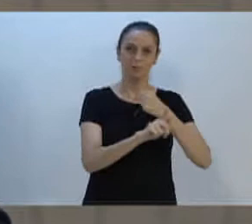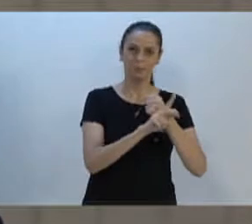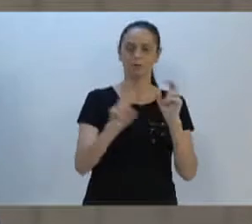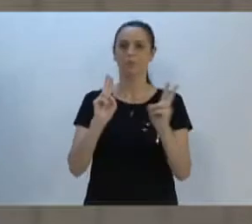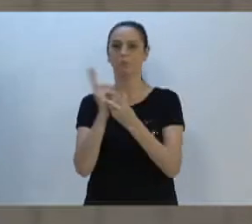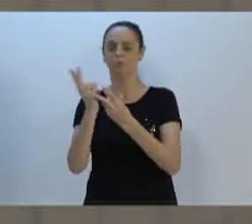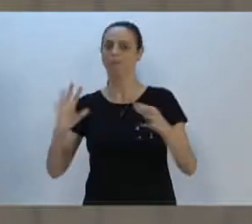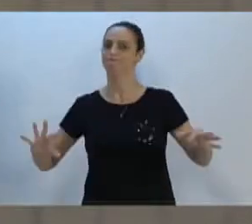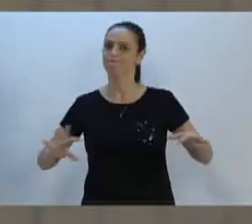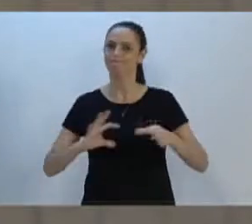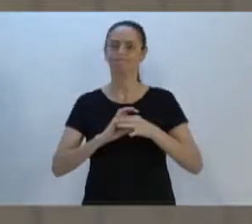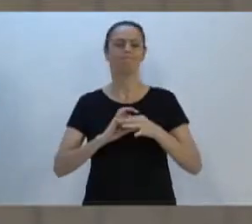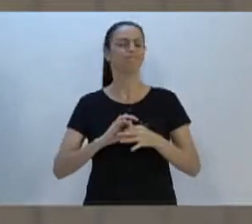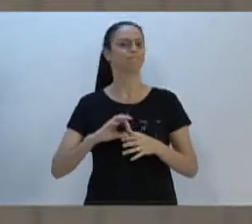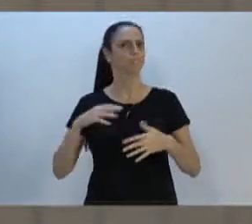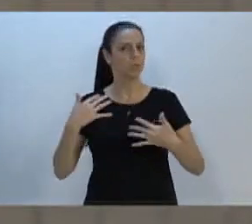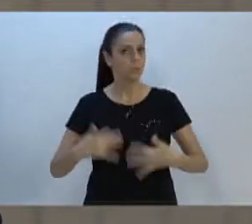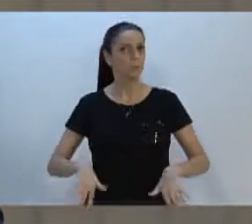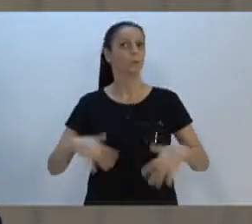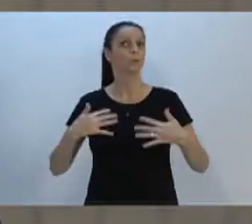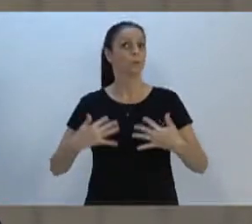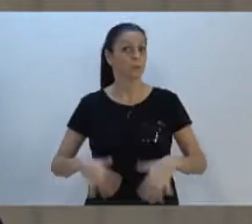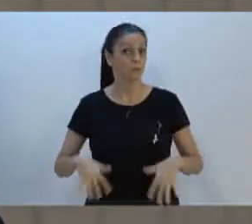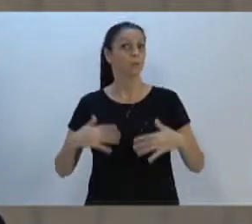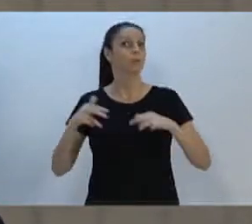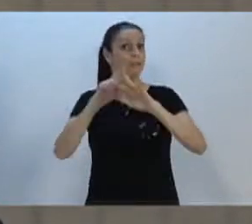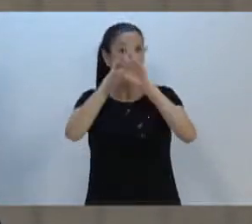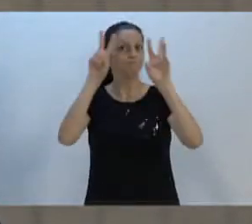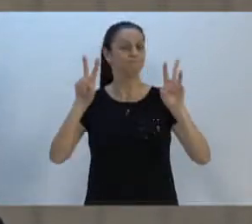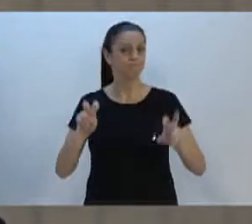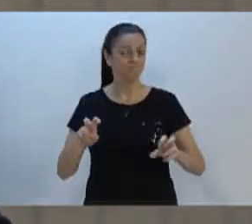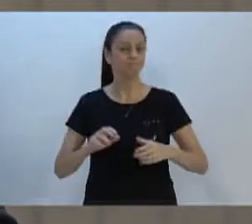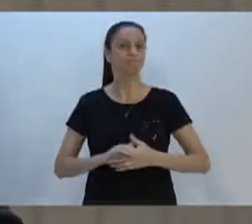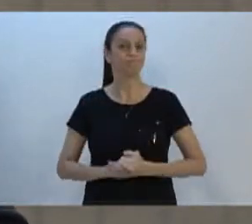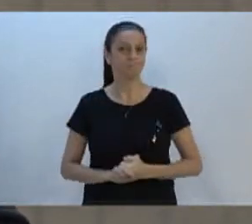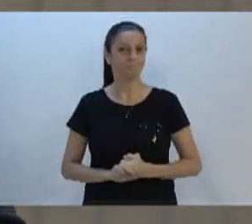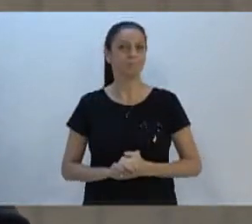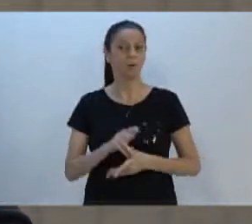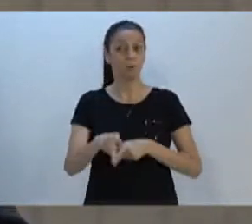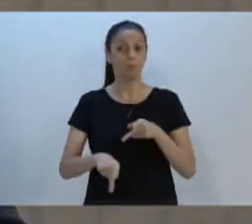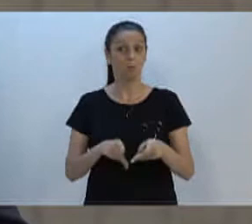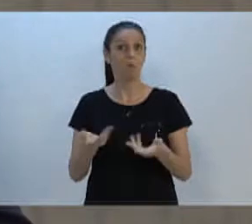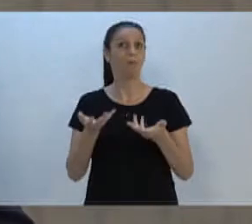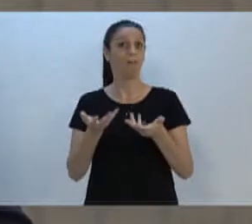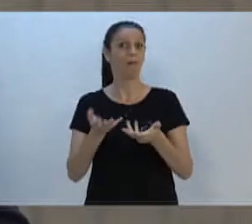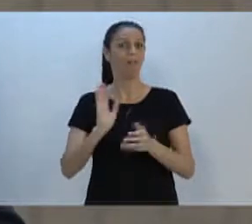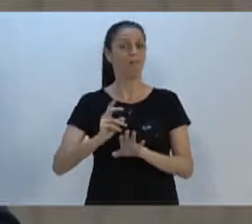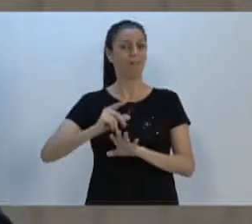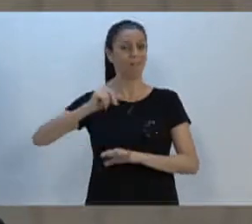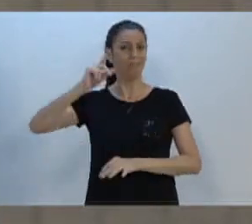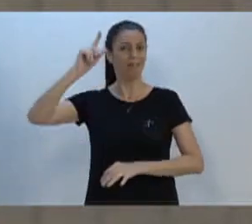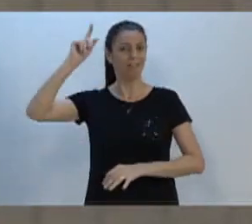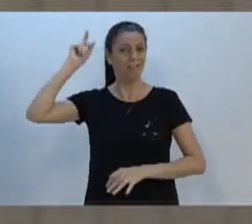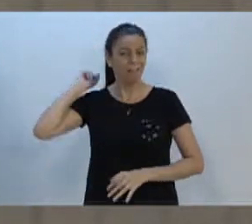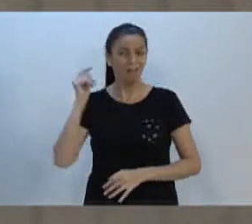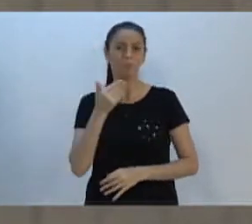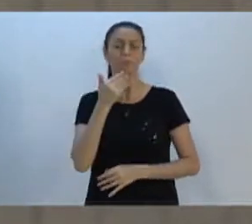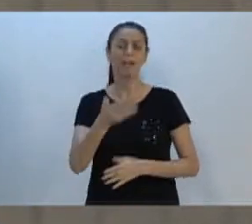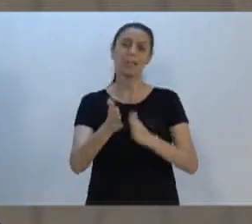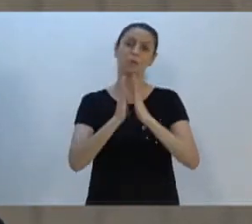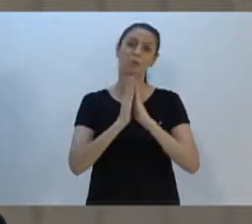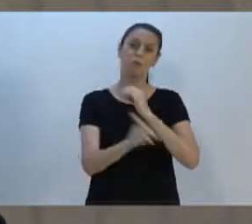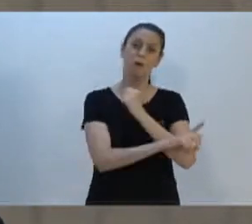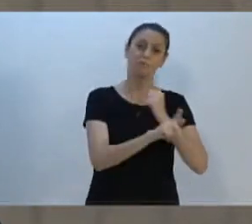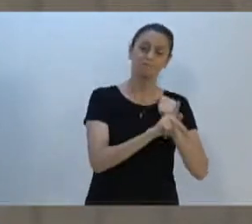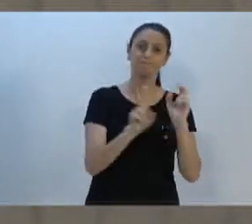assunto extremamente sensível à população da nossa cidade, que já há muito tempo solicita a reabertura da